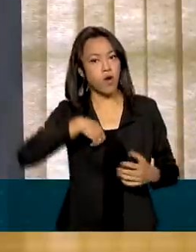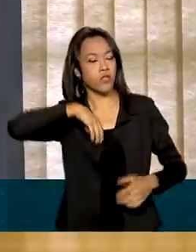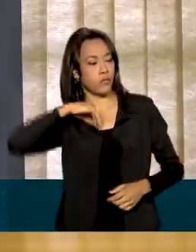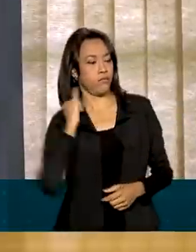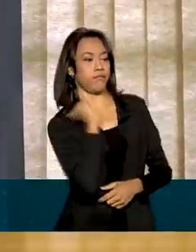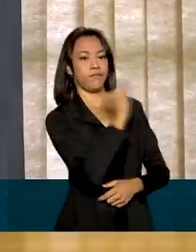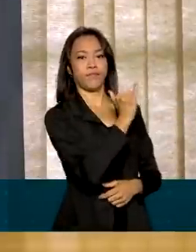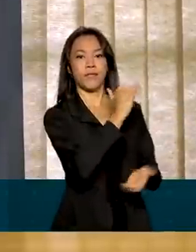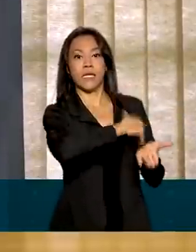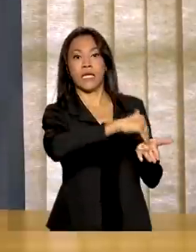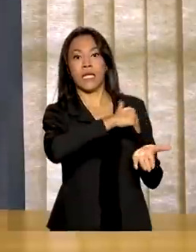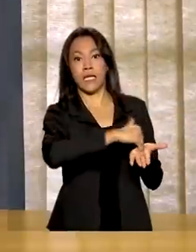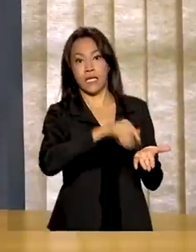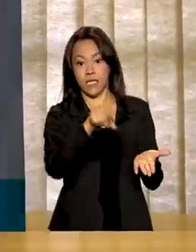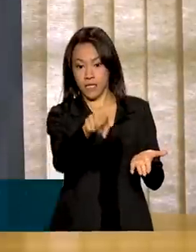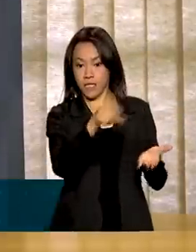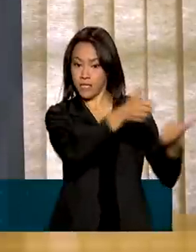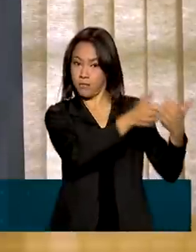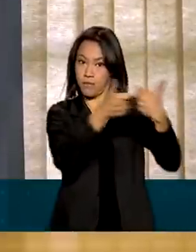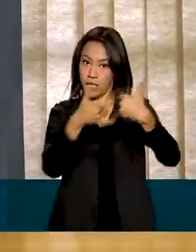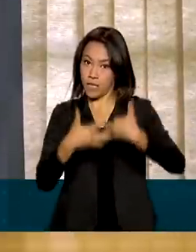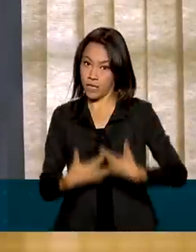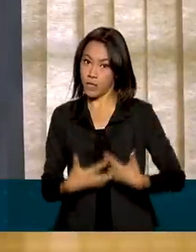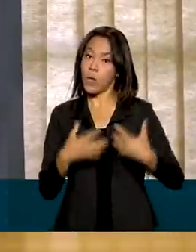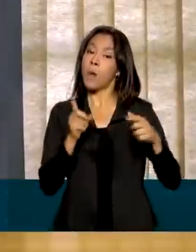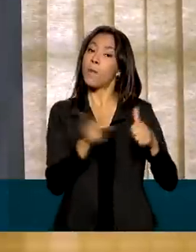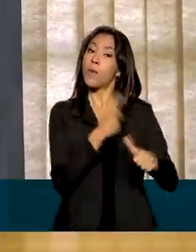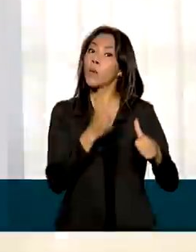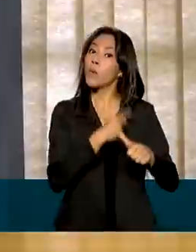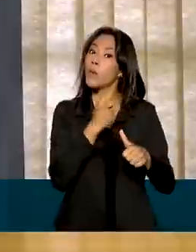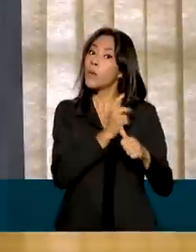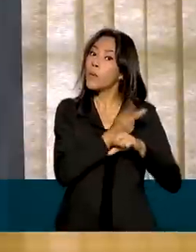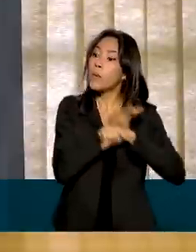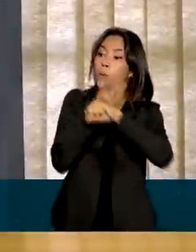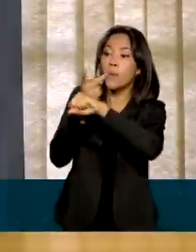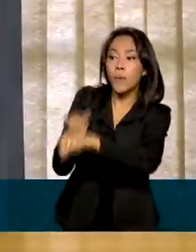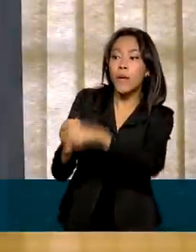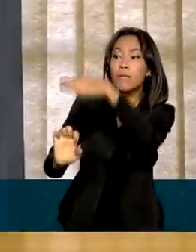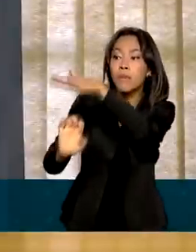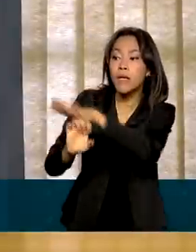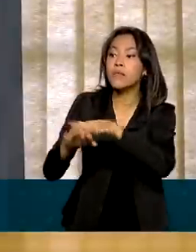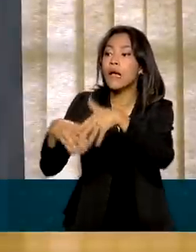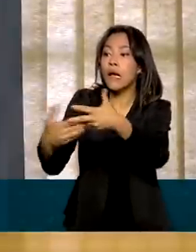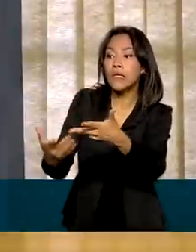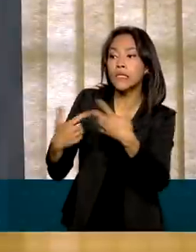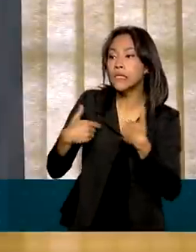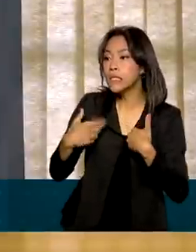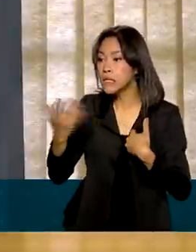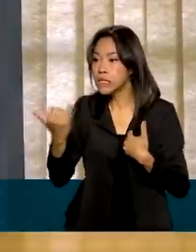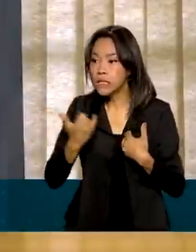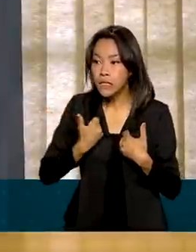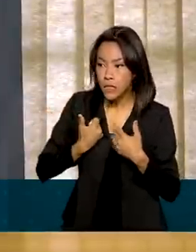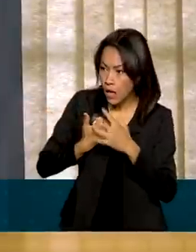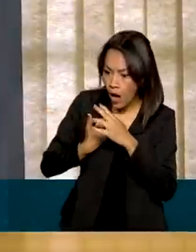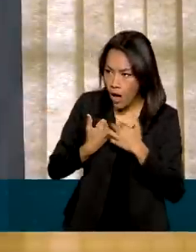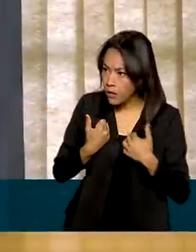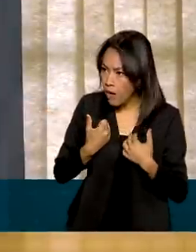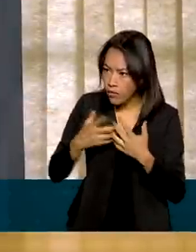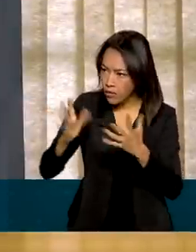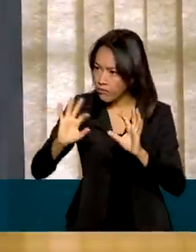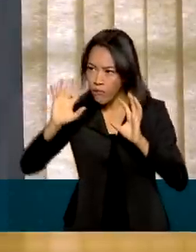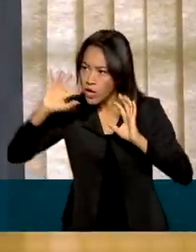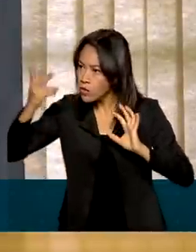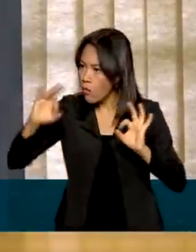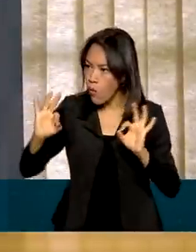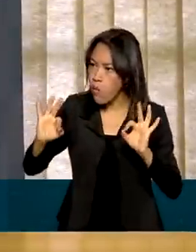recomendamos que, em primeiro lugar, ele procure a companhia aérea. Se ainda assim ele sentir que não está sendo atendido a contento,